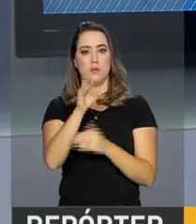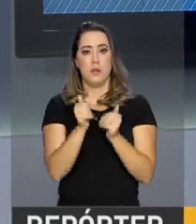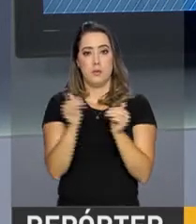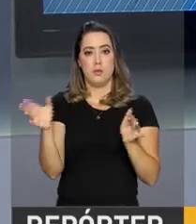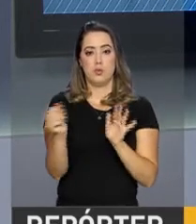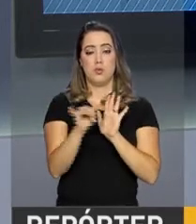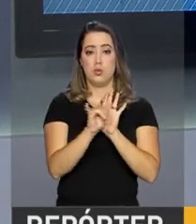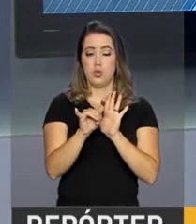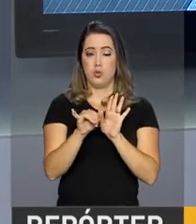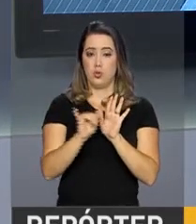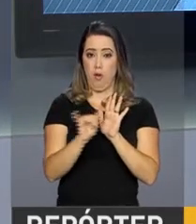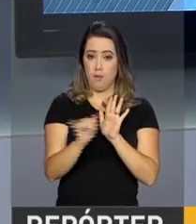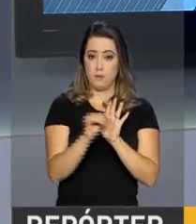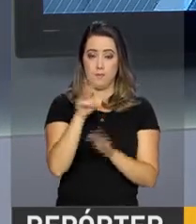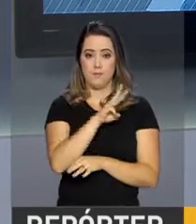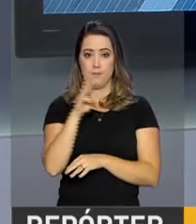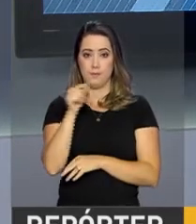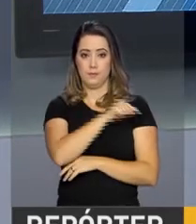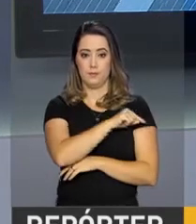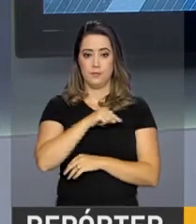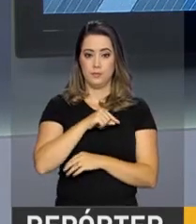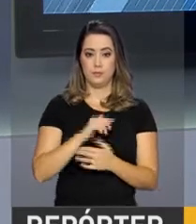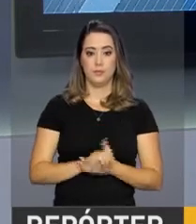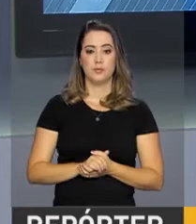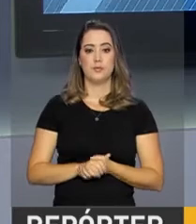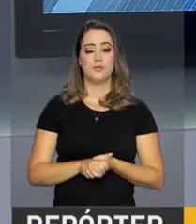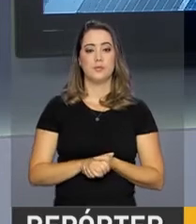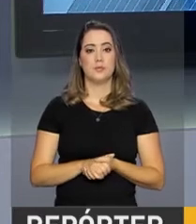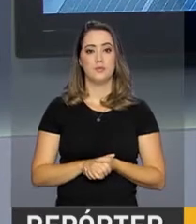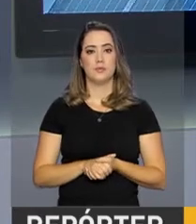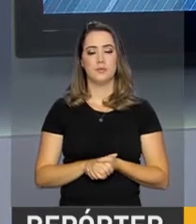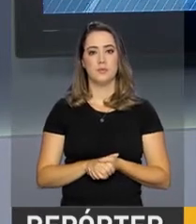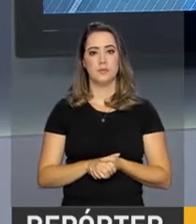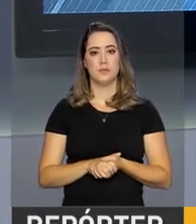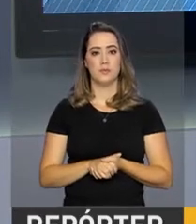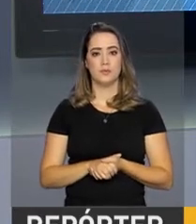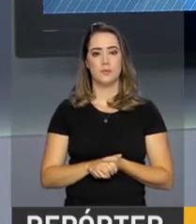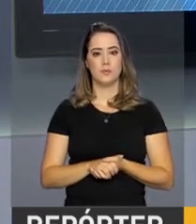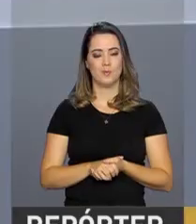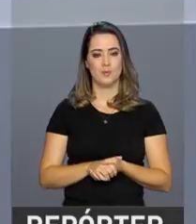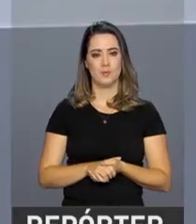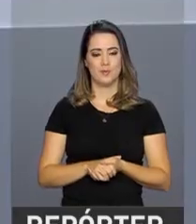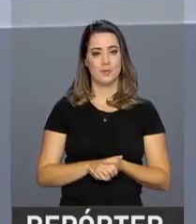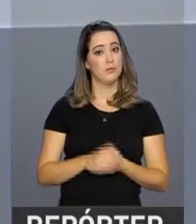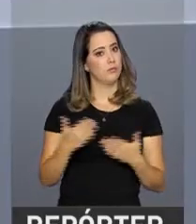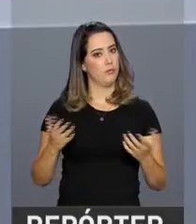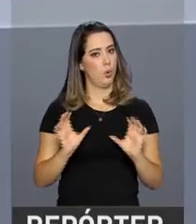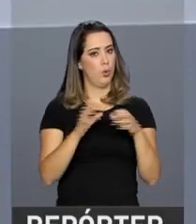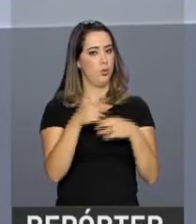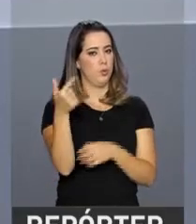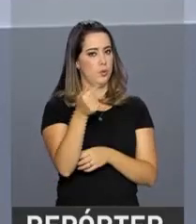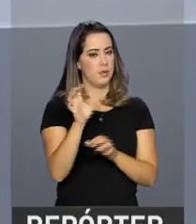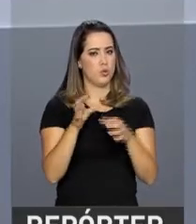a abertura de novas oportunidades no site pqi.turismo.gov.br. O sétimo